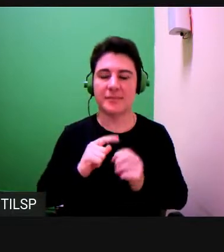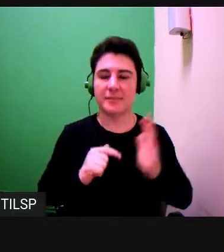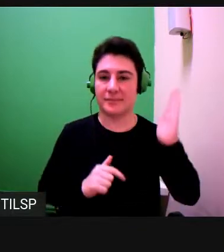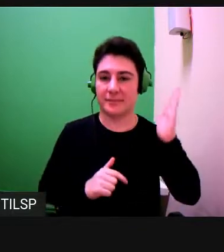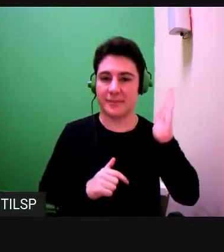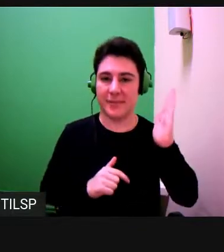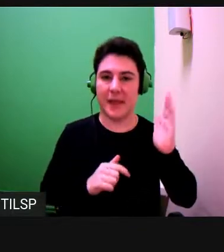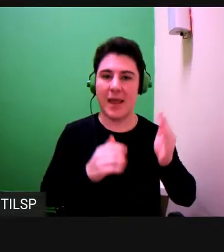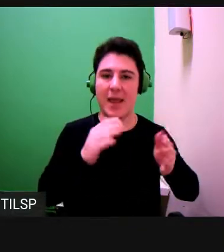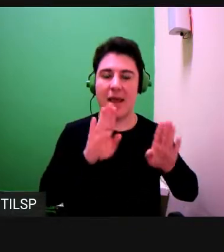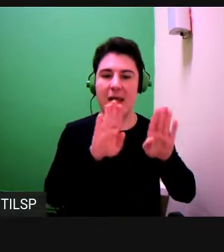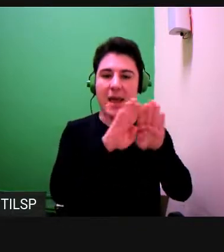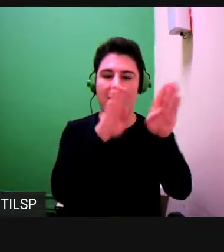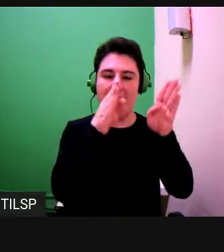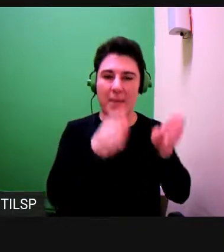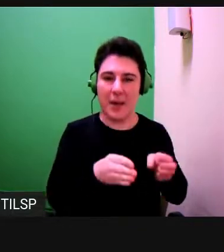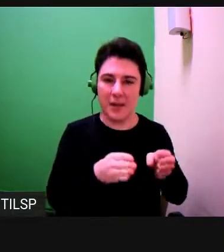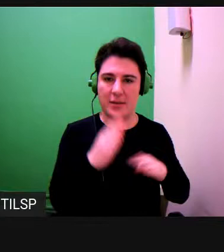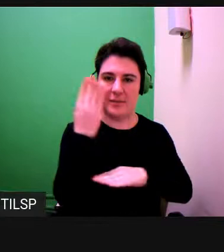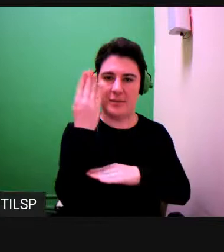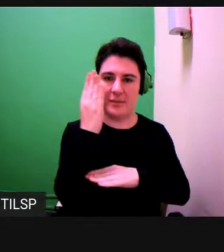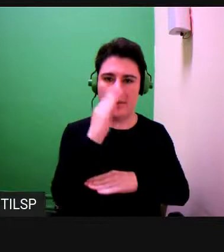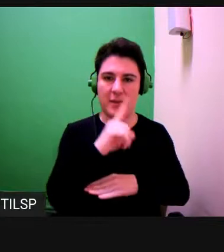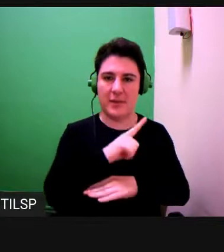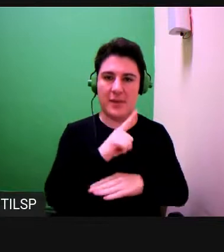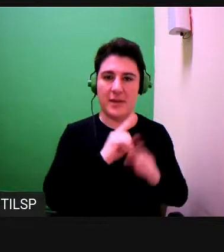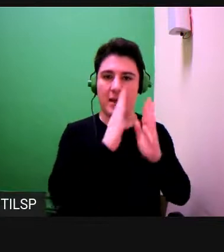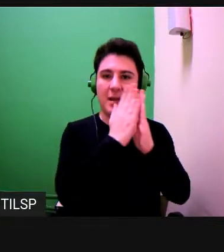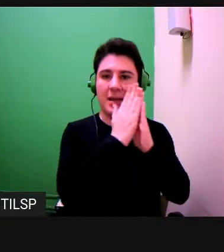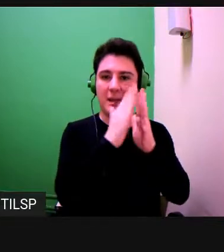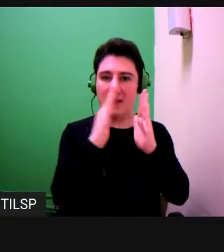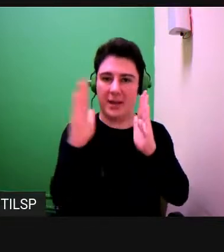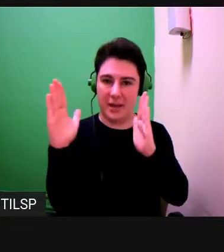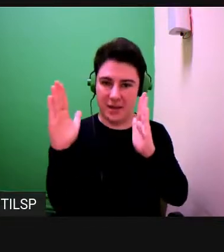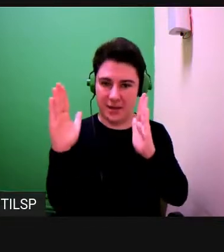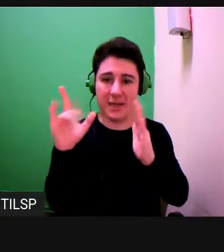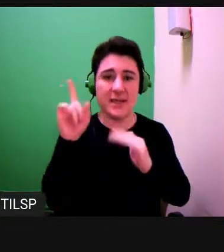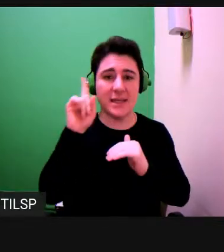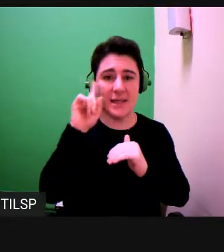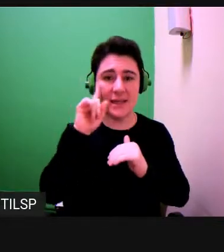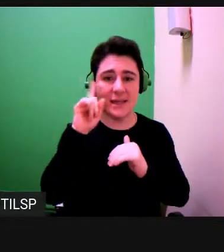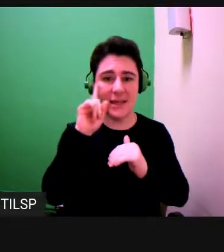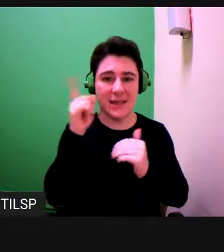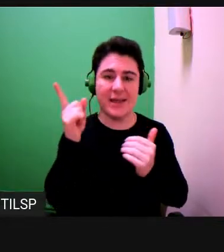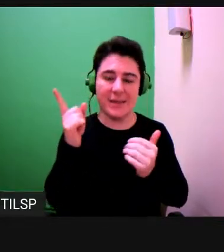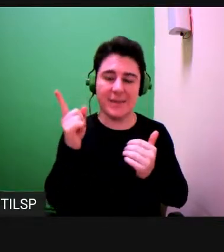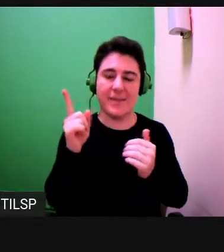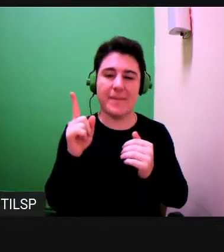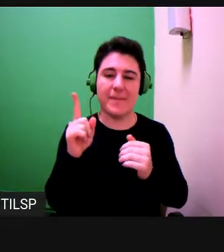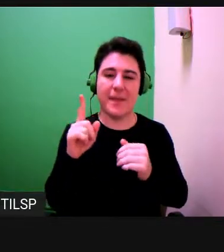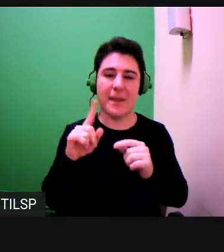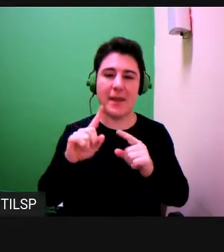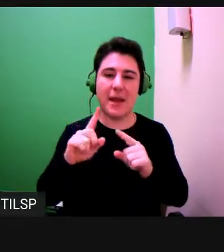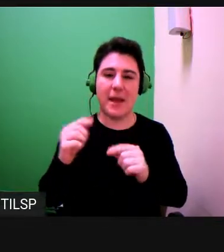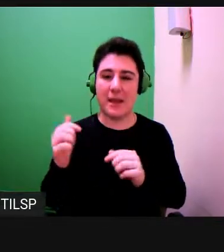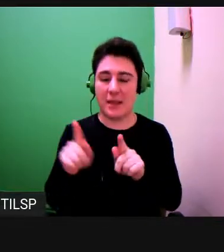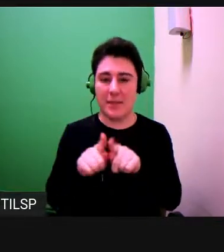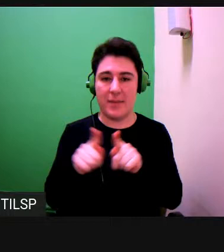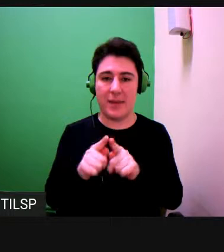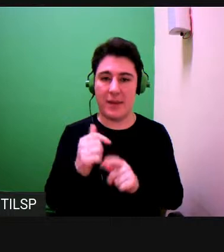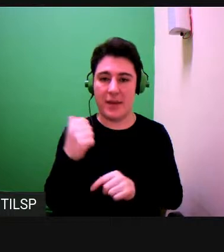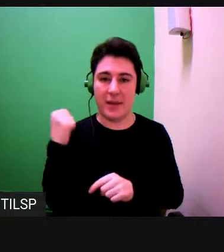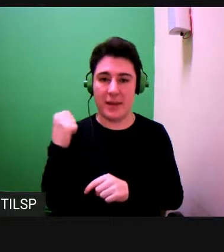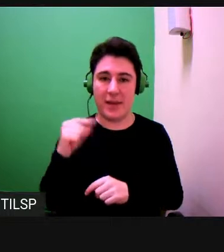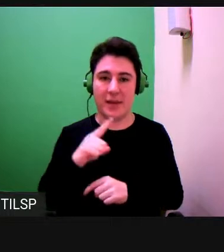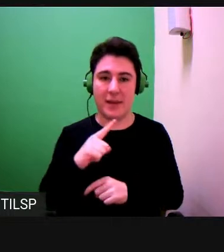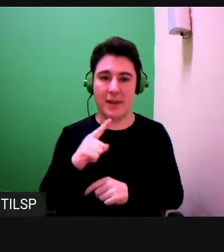armário de madeira com candeeiro e alguns livros, os livros de todos os dias a todas as horas. E atrás de mim vê-se